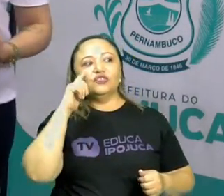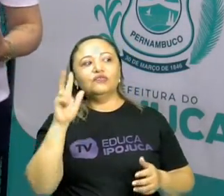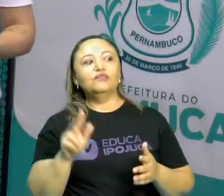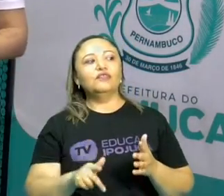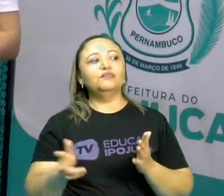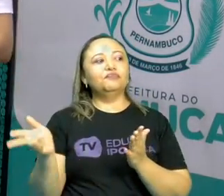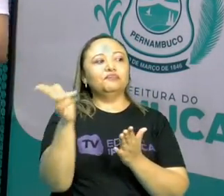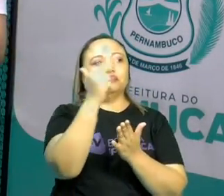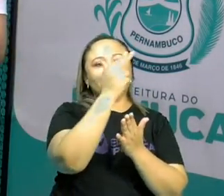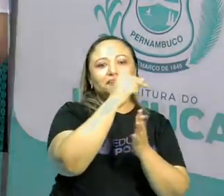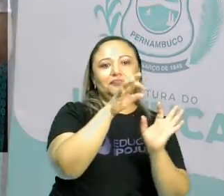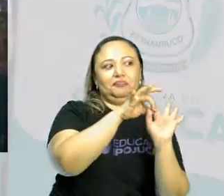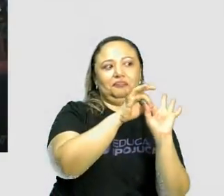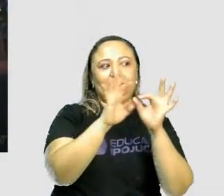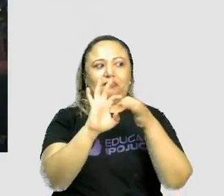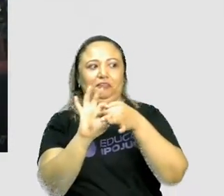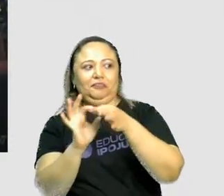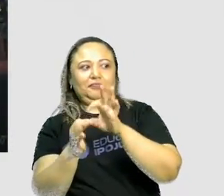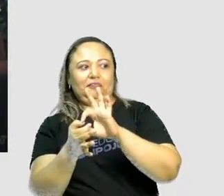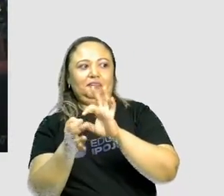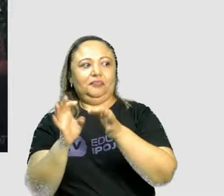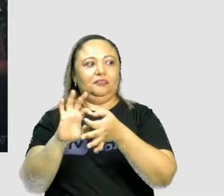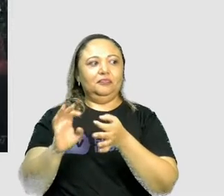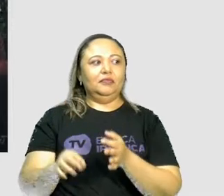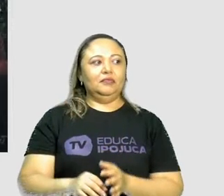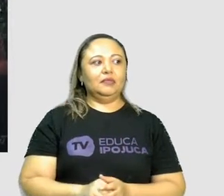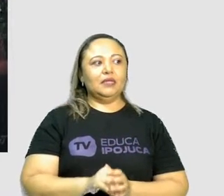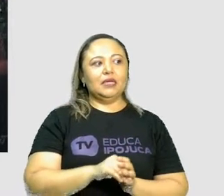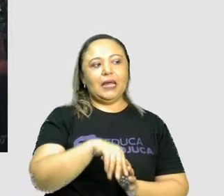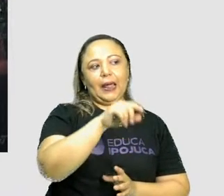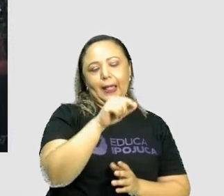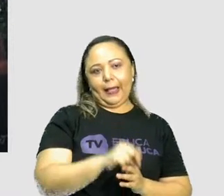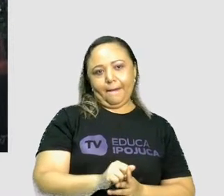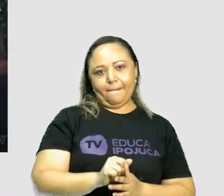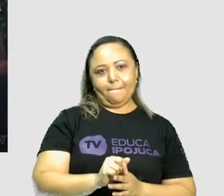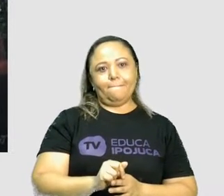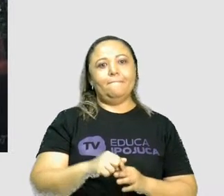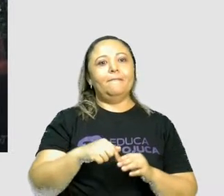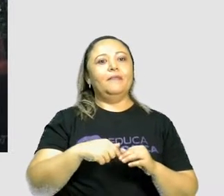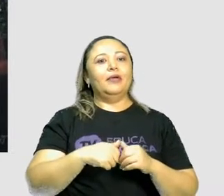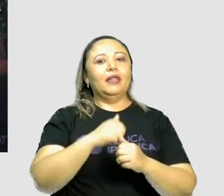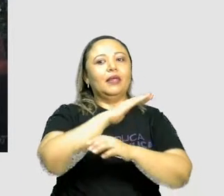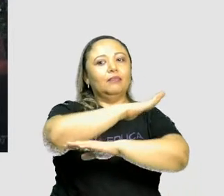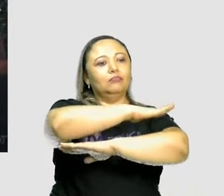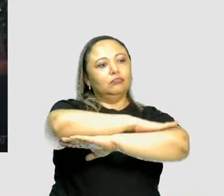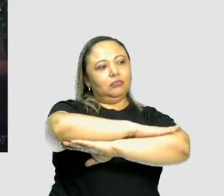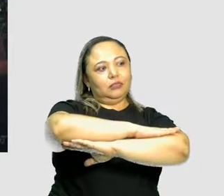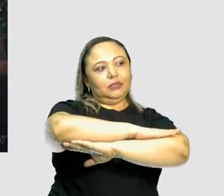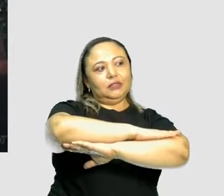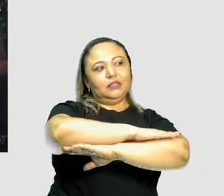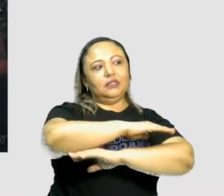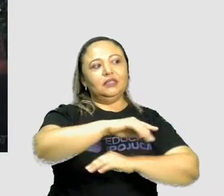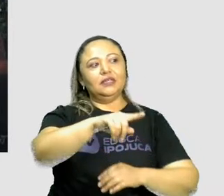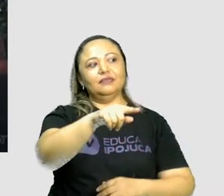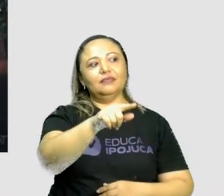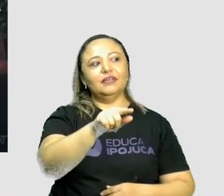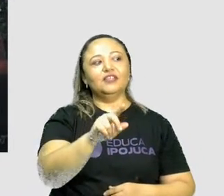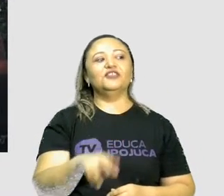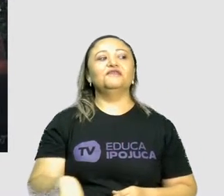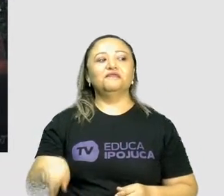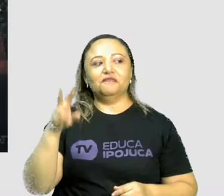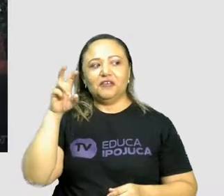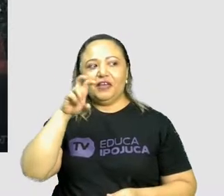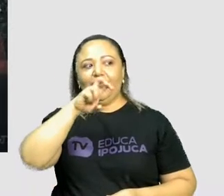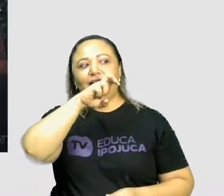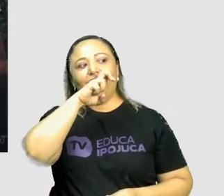nas imagens. Observe aí o quadro, né? Monalisa de Leonardo da Vinci, de 1503. E aqui, não é?